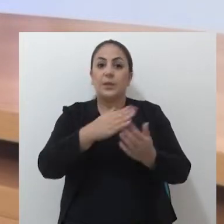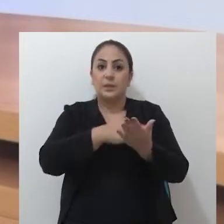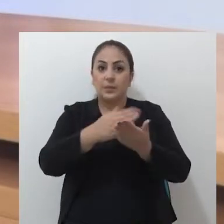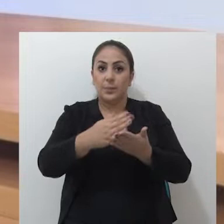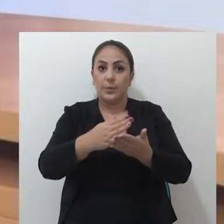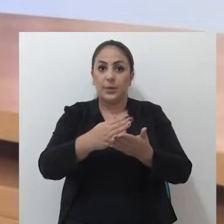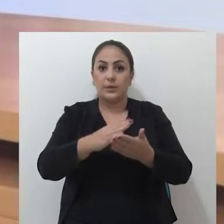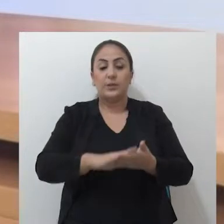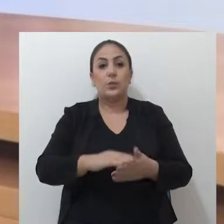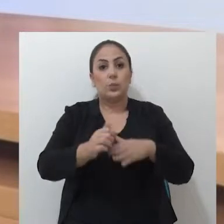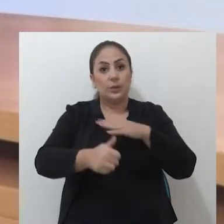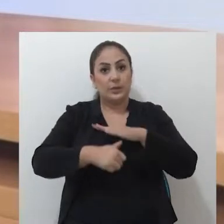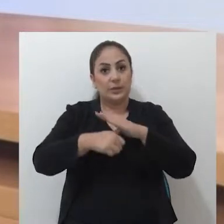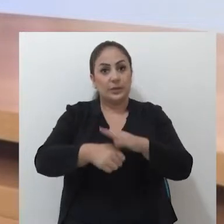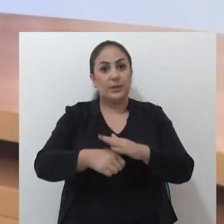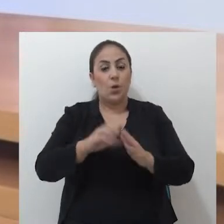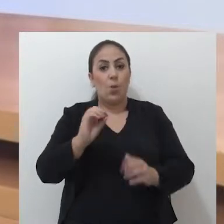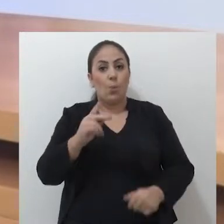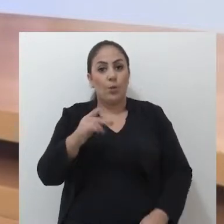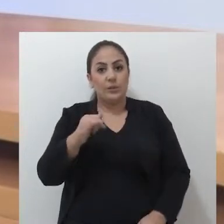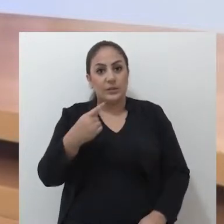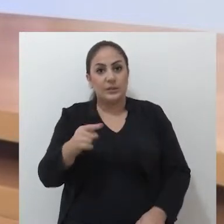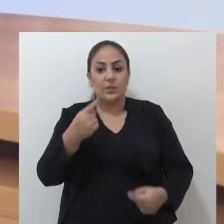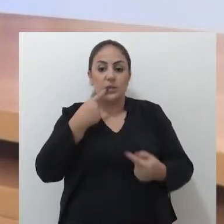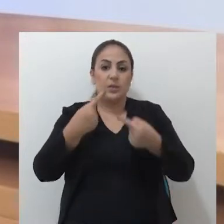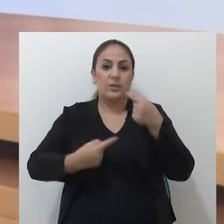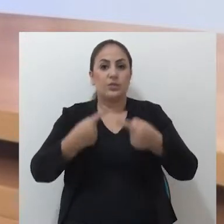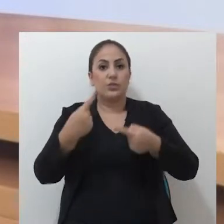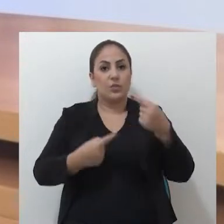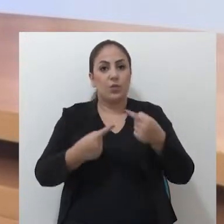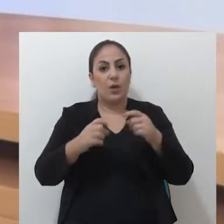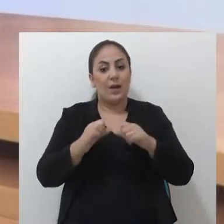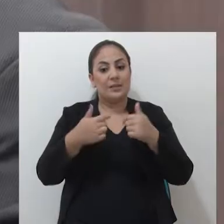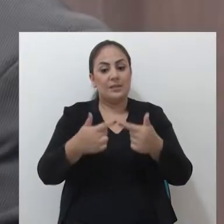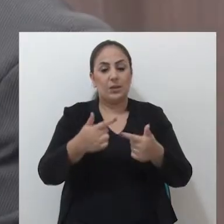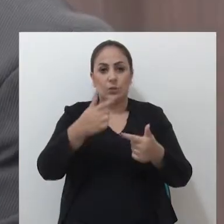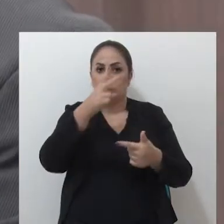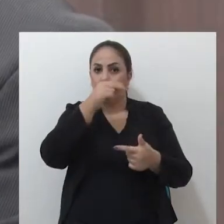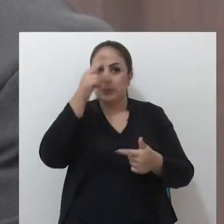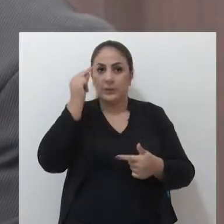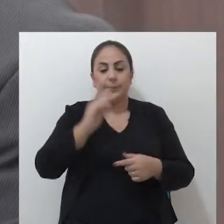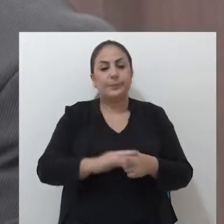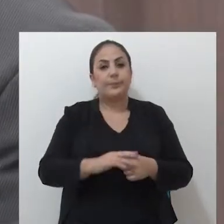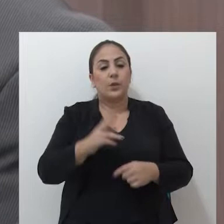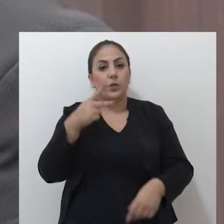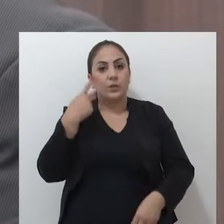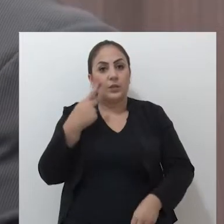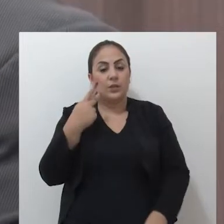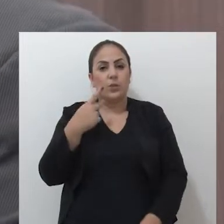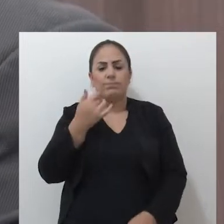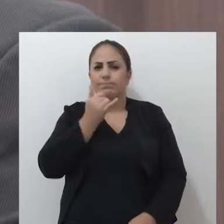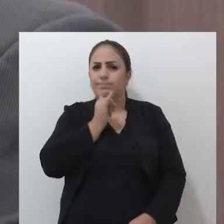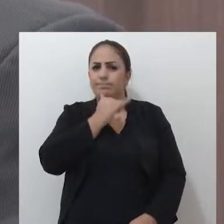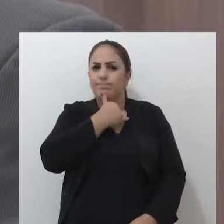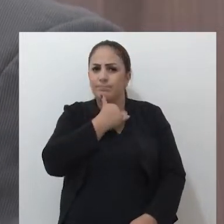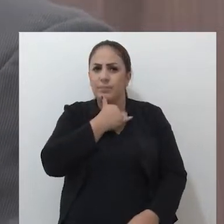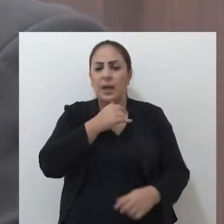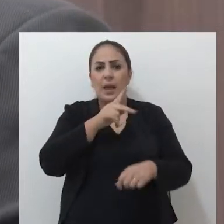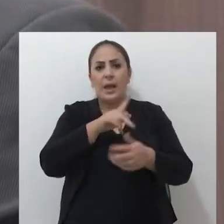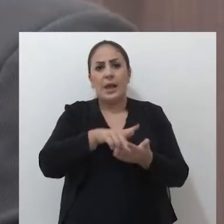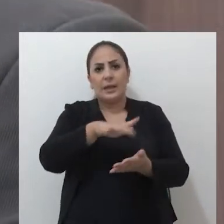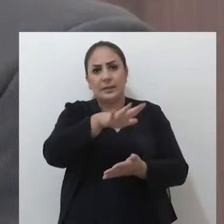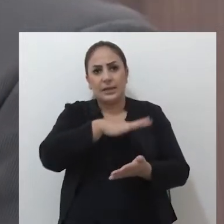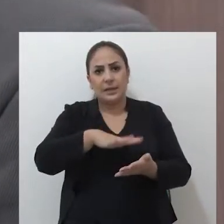o líder da oposição criticou algumas ações do Poder Executivo. O parlamentar lamentou a situação da